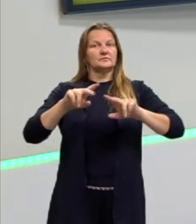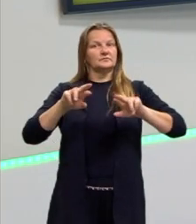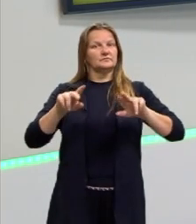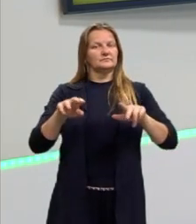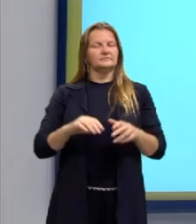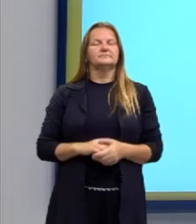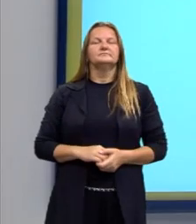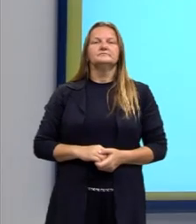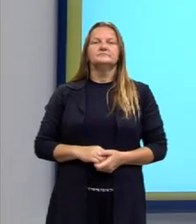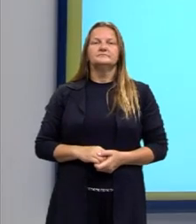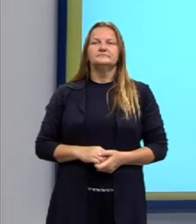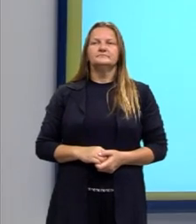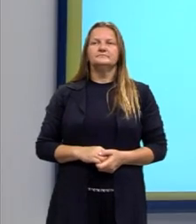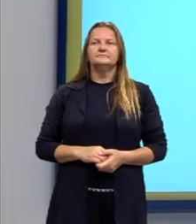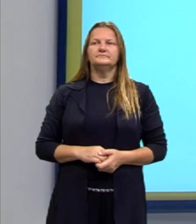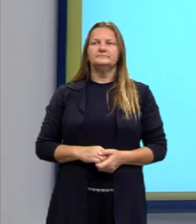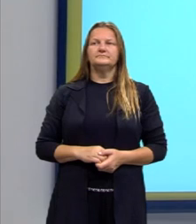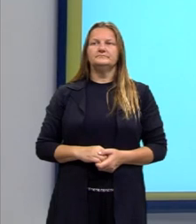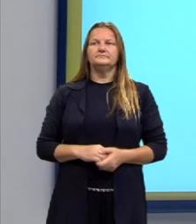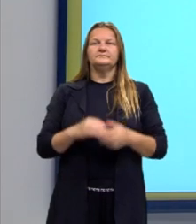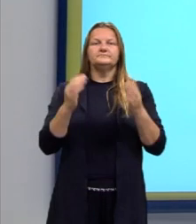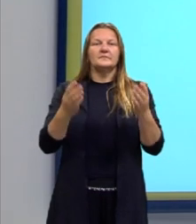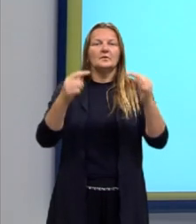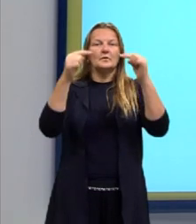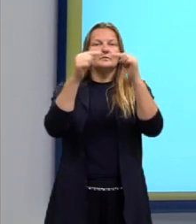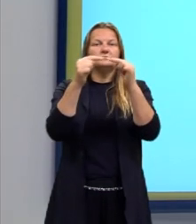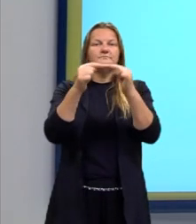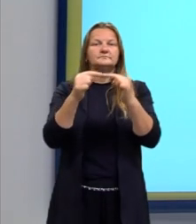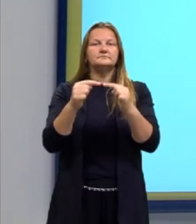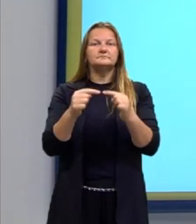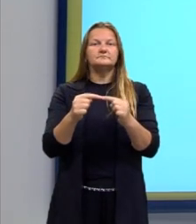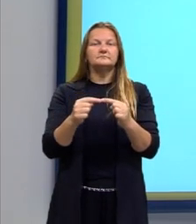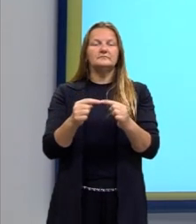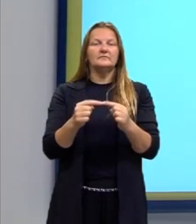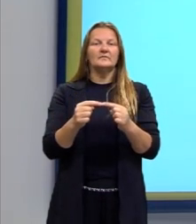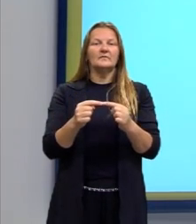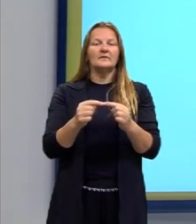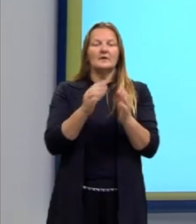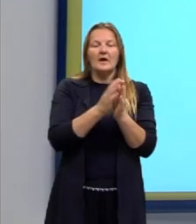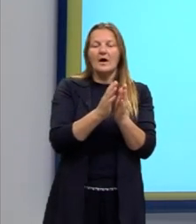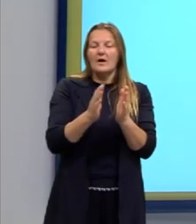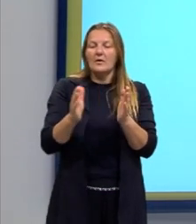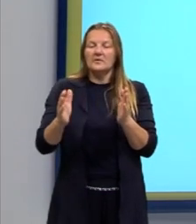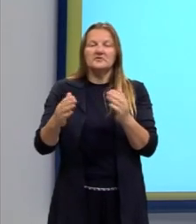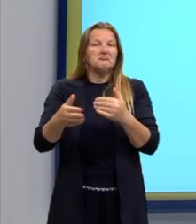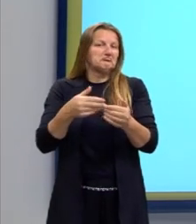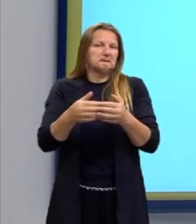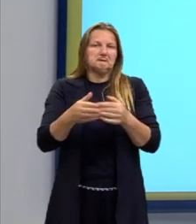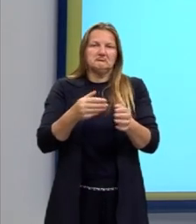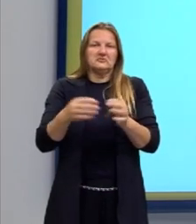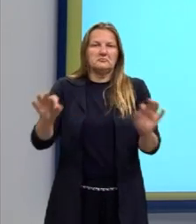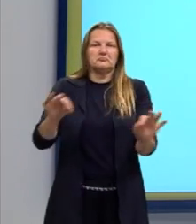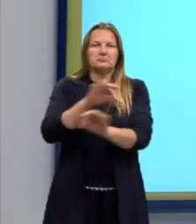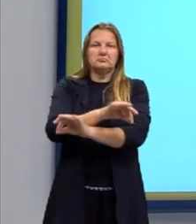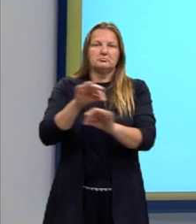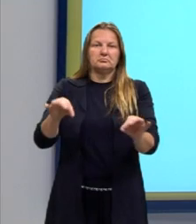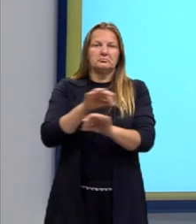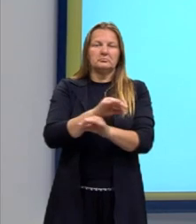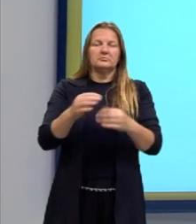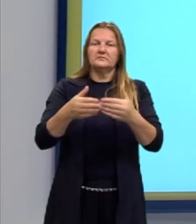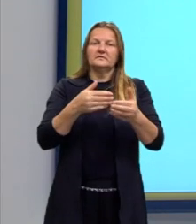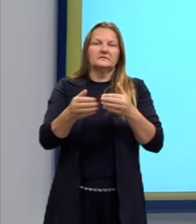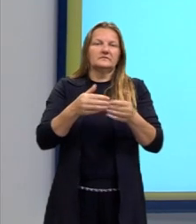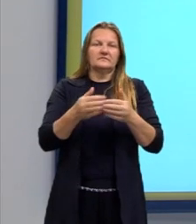Agora, o caso da combinação, a ordem não importa. E aí nós podemos dizer